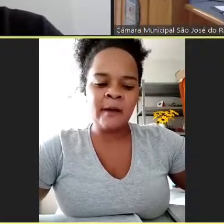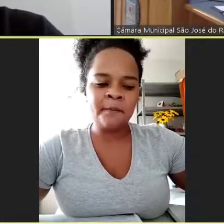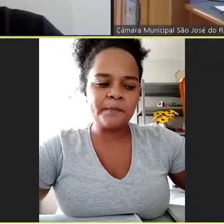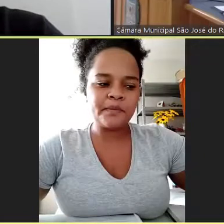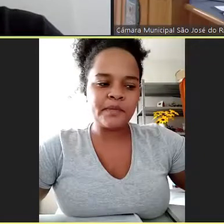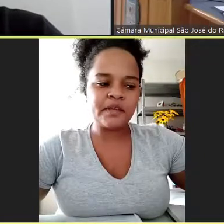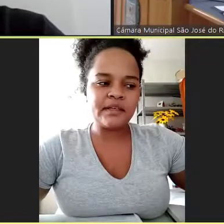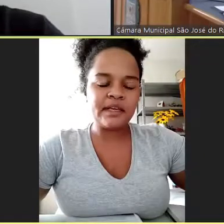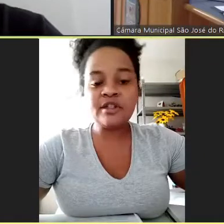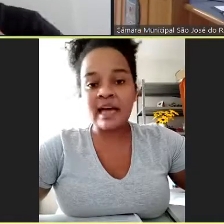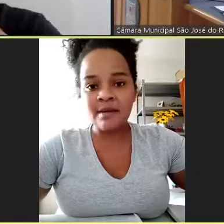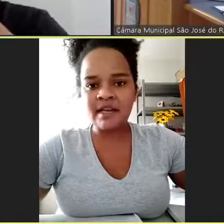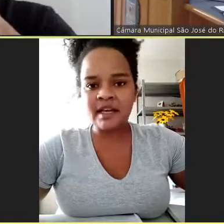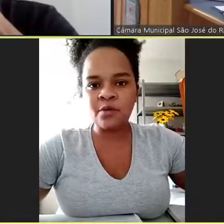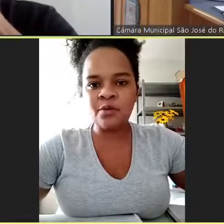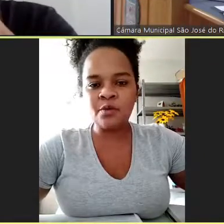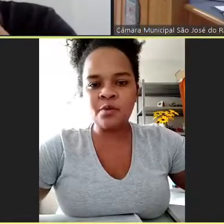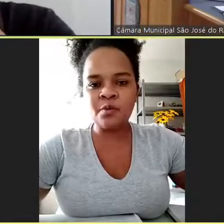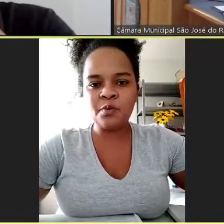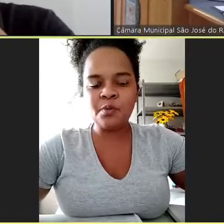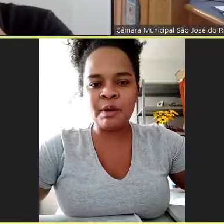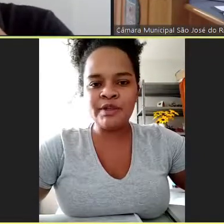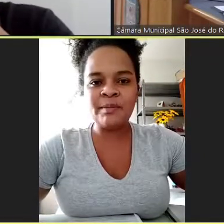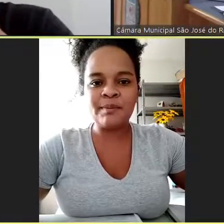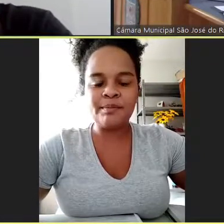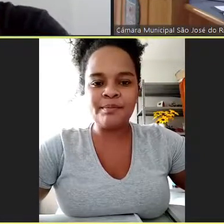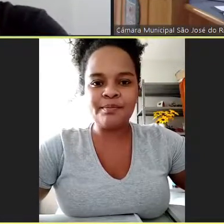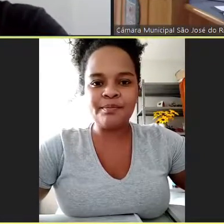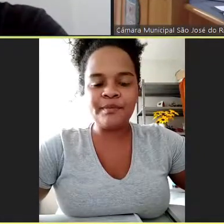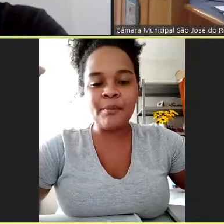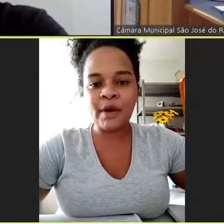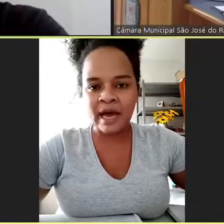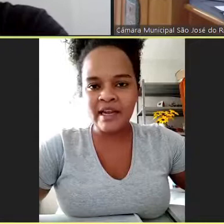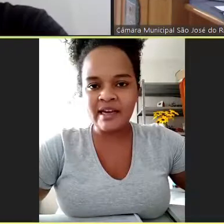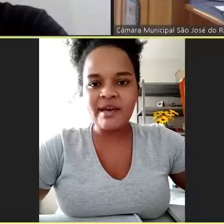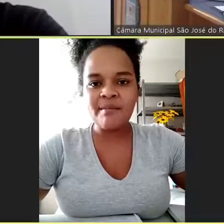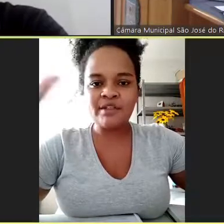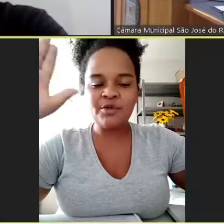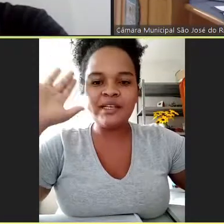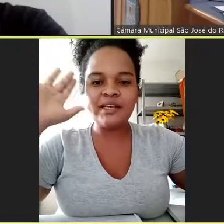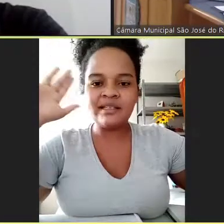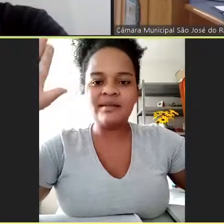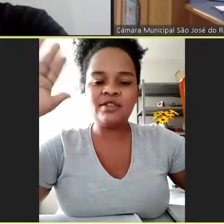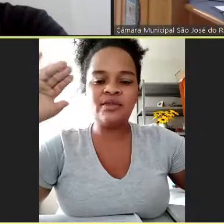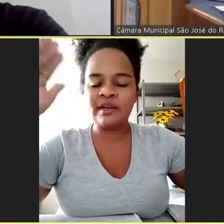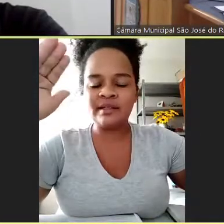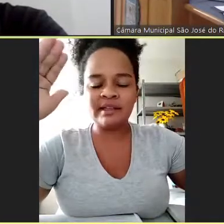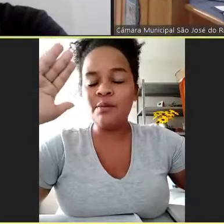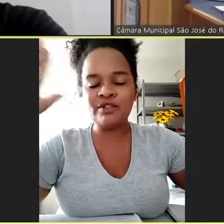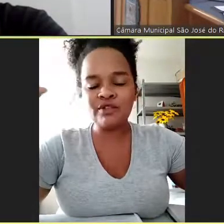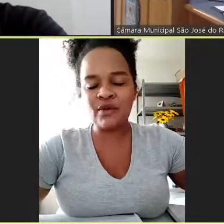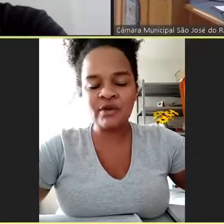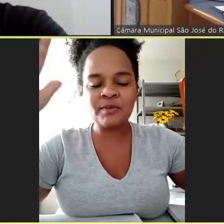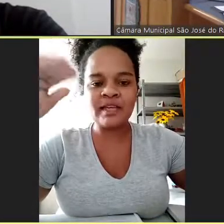a gente sabe que é uma medida temporária, mas a gente precisa medir esforço, não